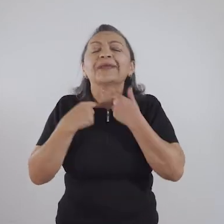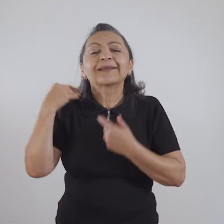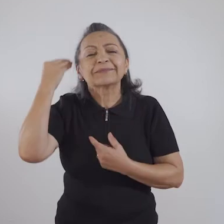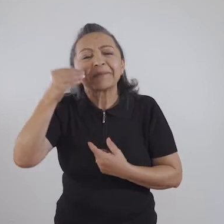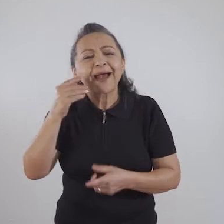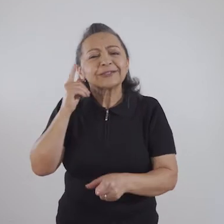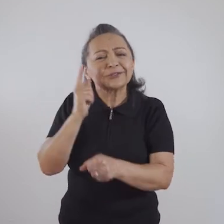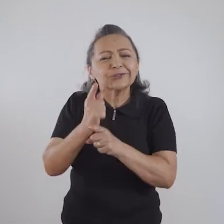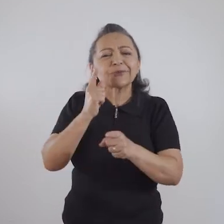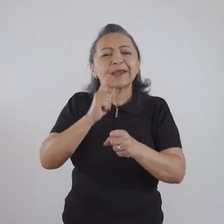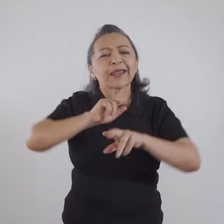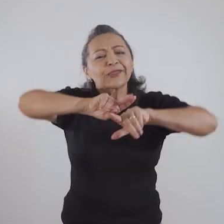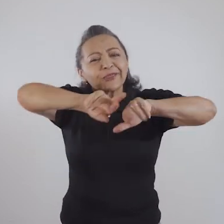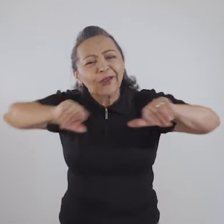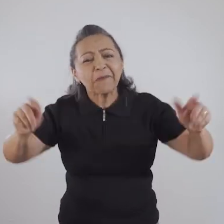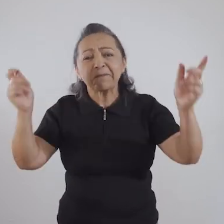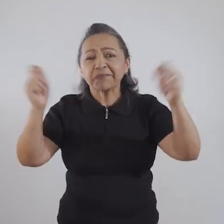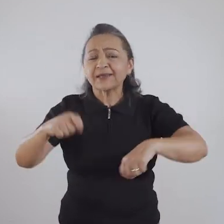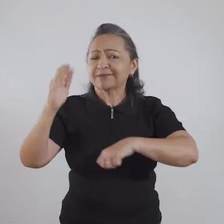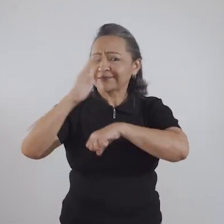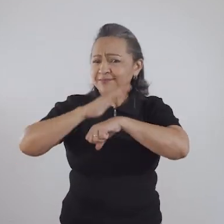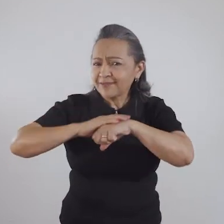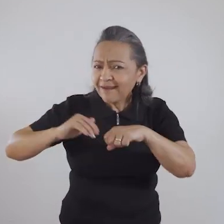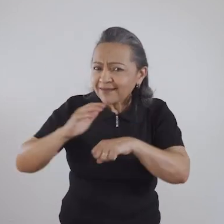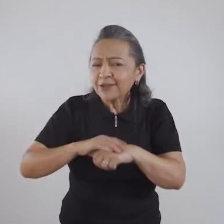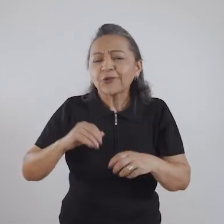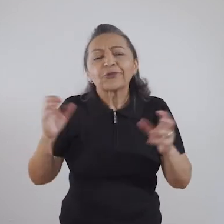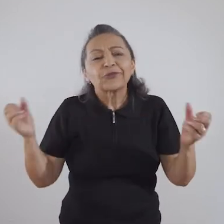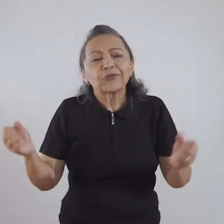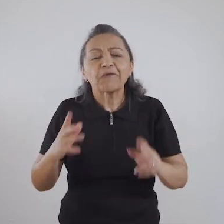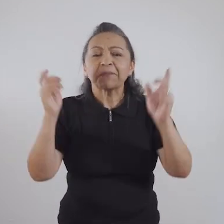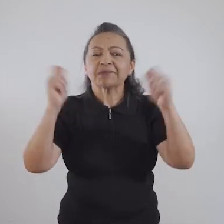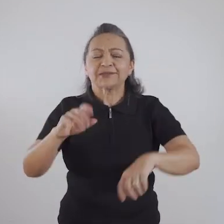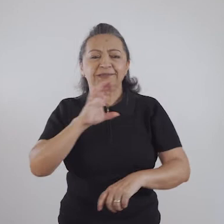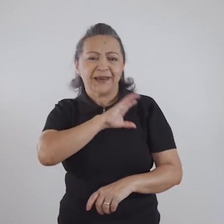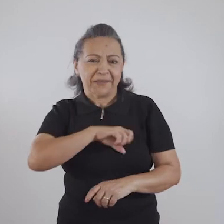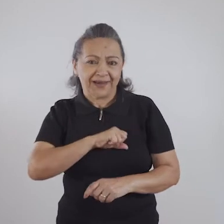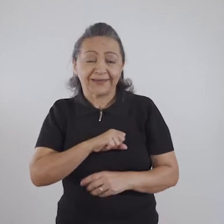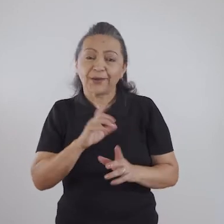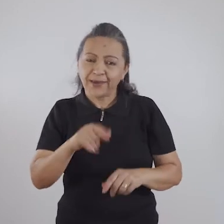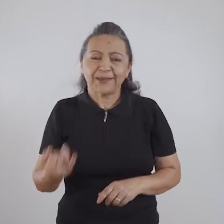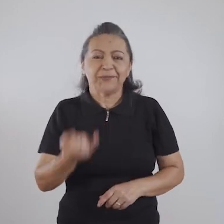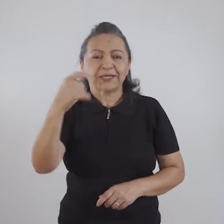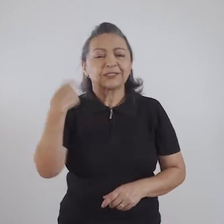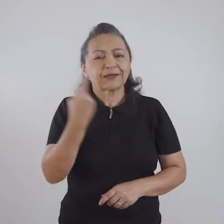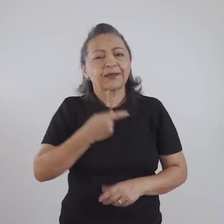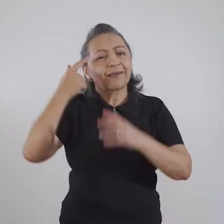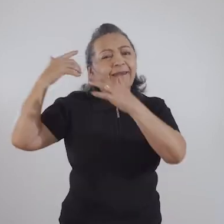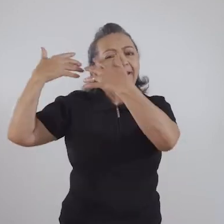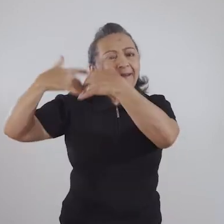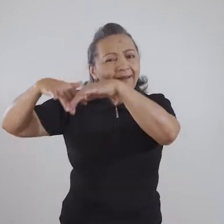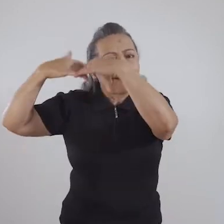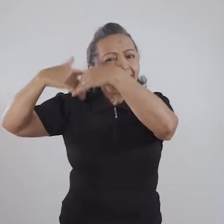gostaria de experimentar, de gostaria de descobrir novas possibilidades de afeto, novas possibilidades de carinho. Então, é